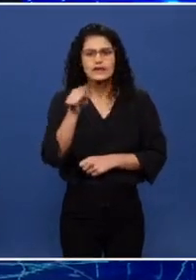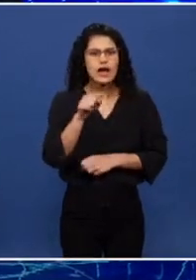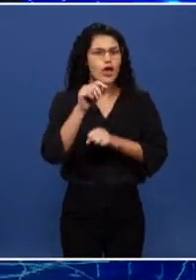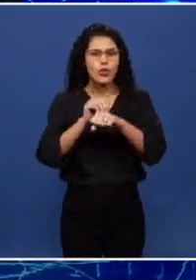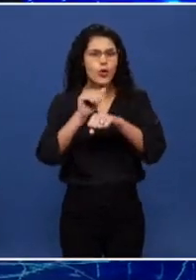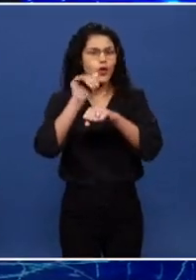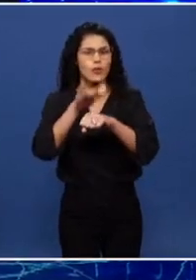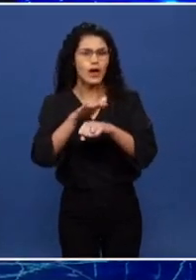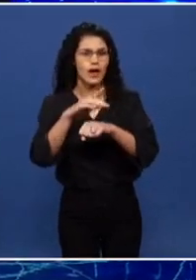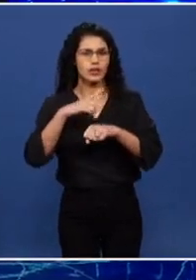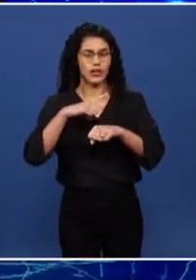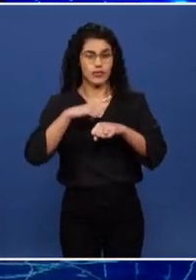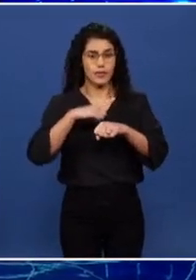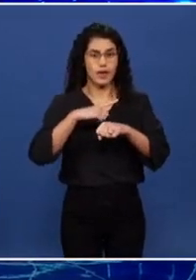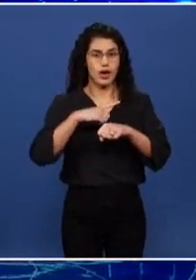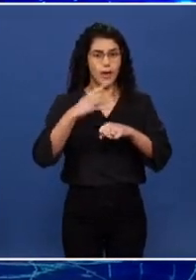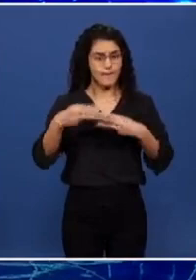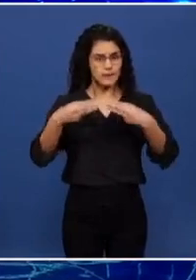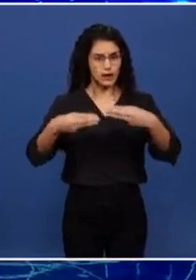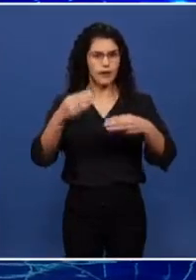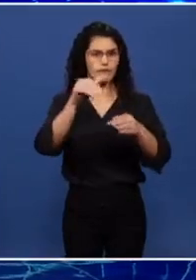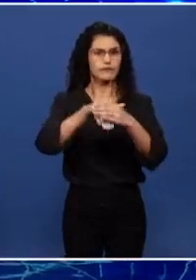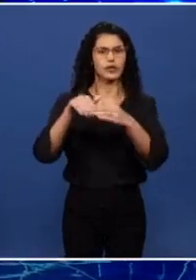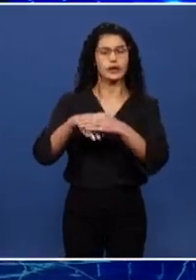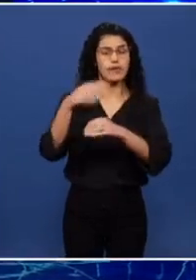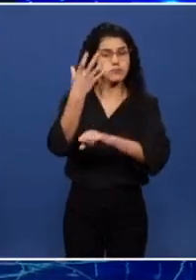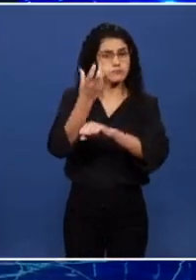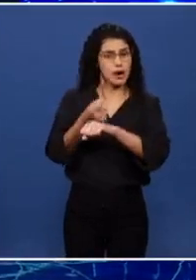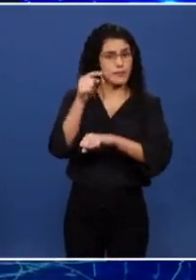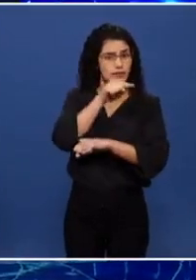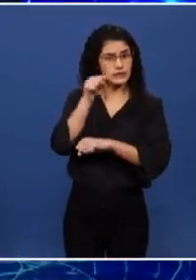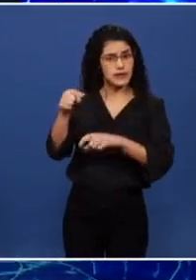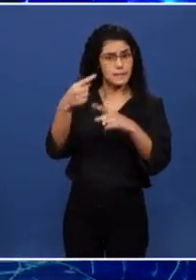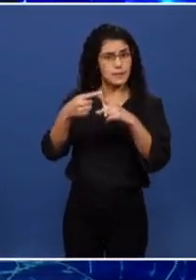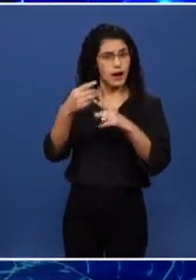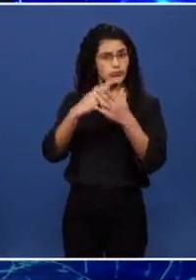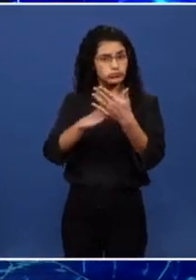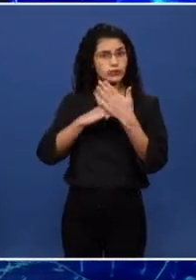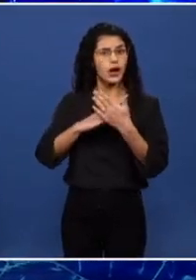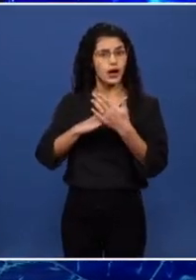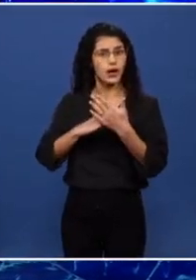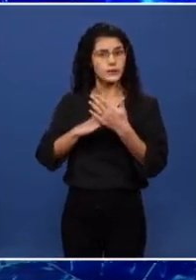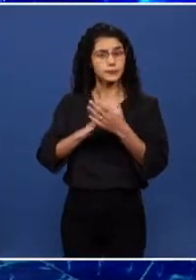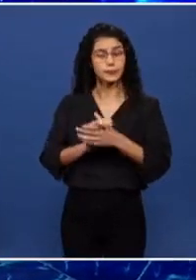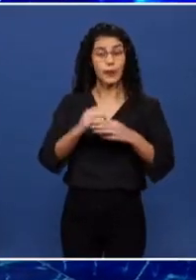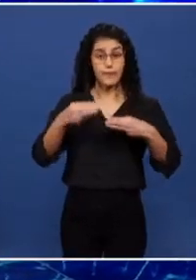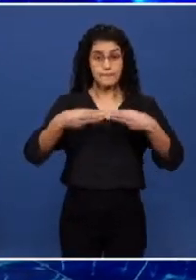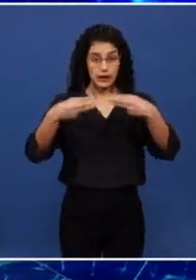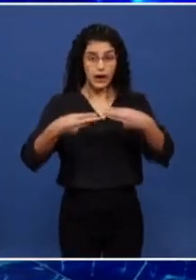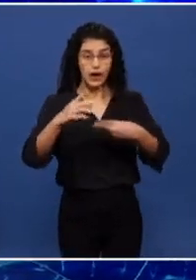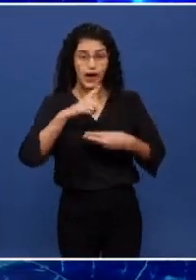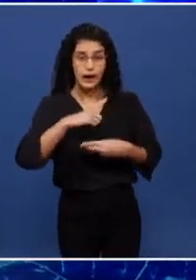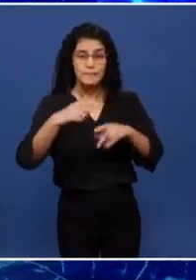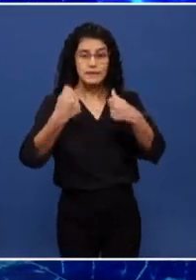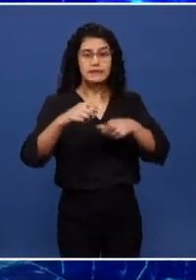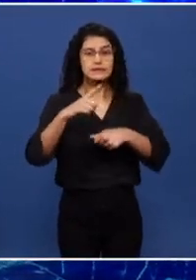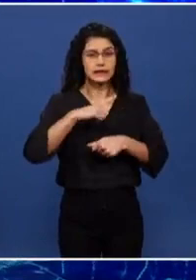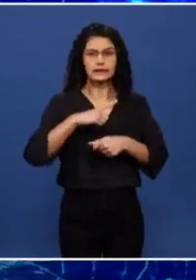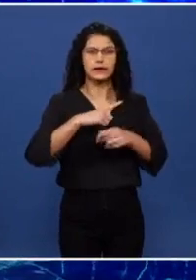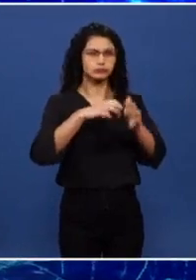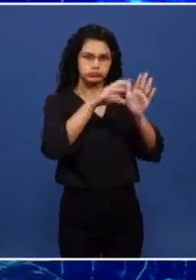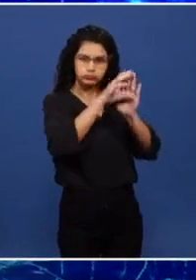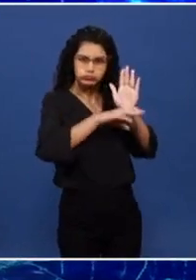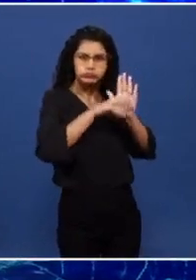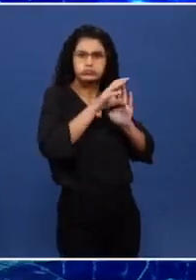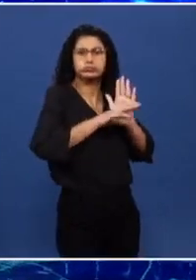indica o ministro da Suprema Corte para ele votar favorável a você ou te beneficiar. Os ministros da Suprema Corte têm que ter currículo,